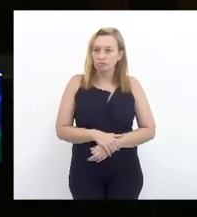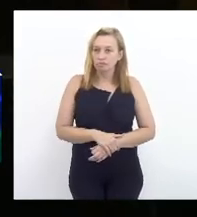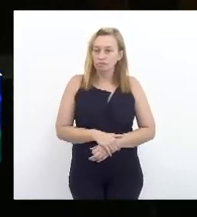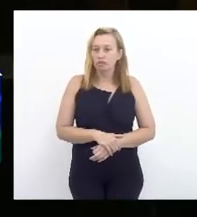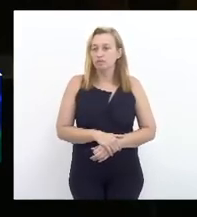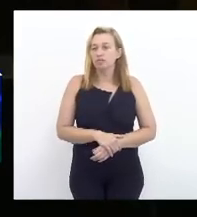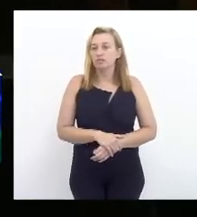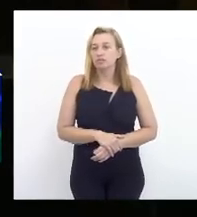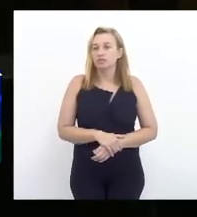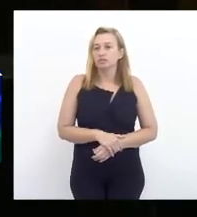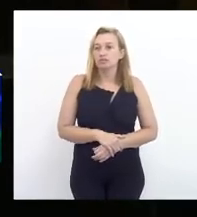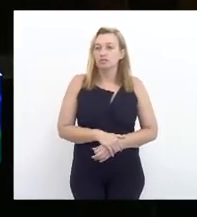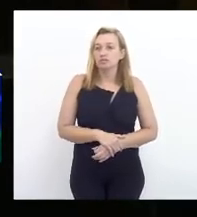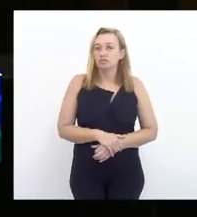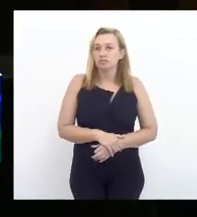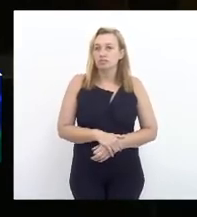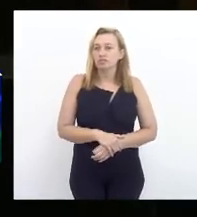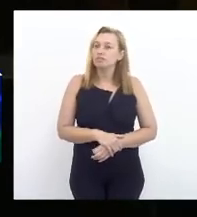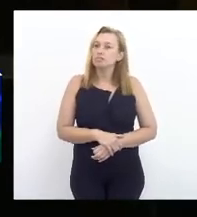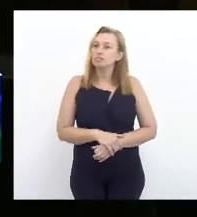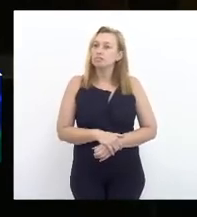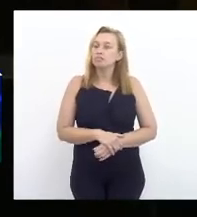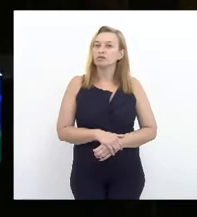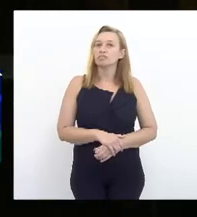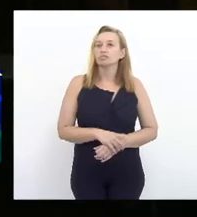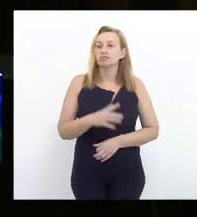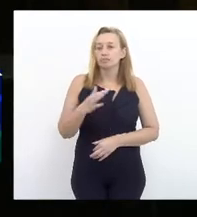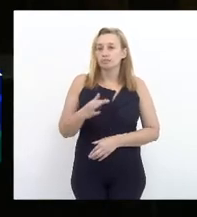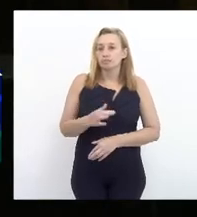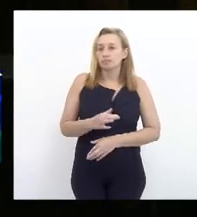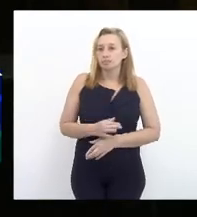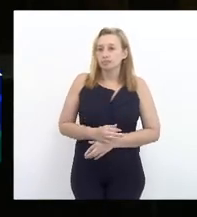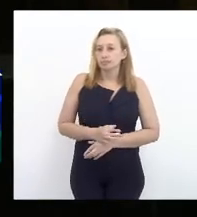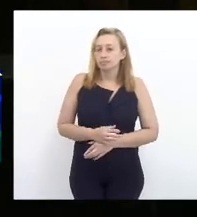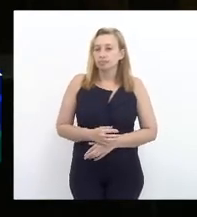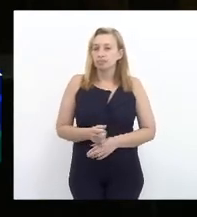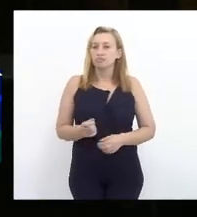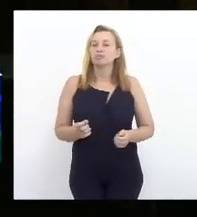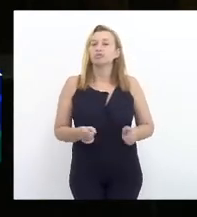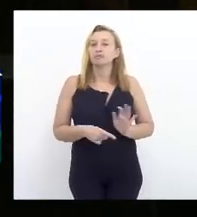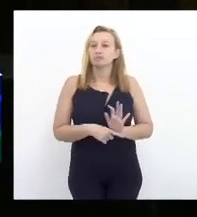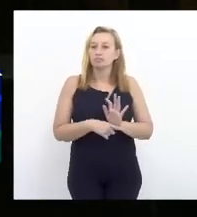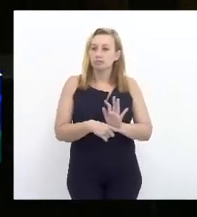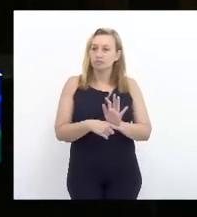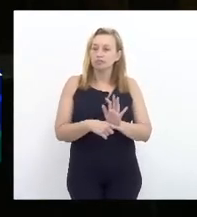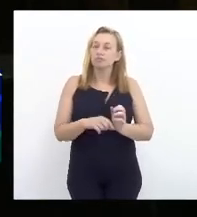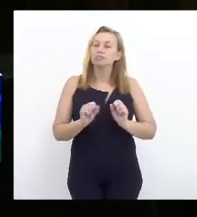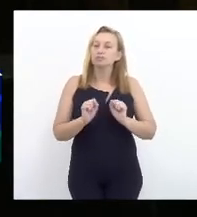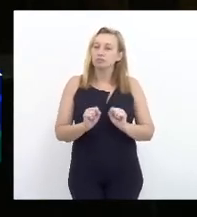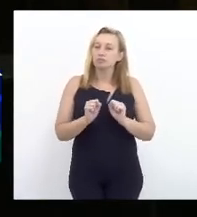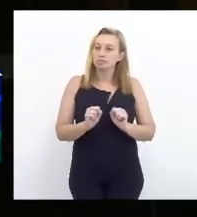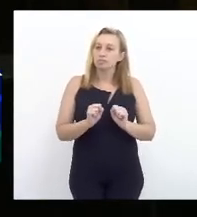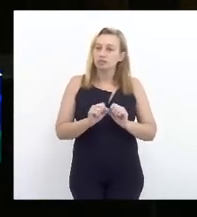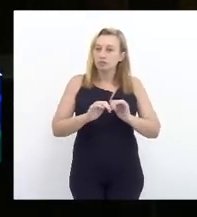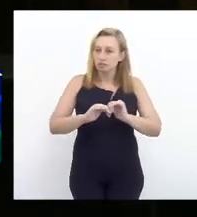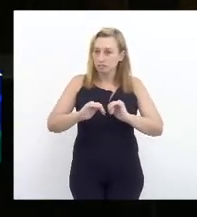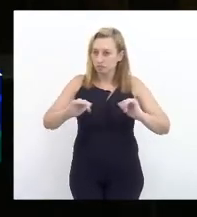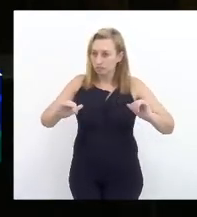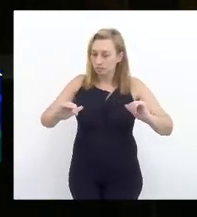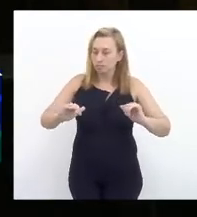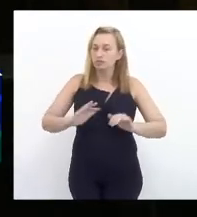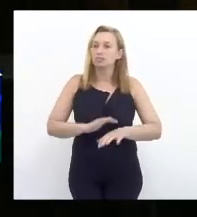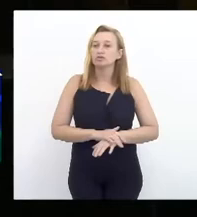poderão ser objeto de prévia compensação e poderão ser afastadas,